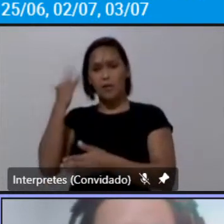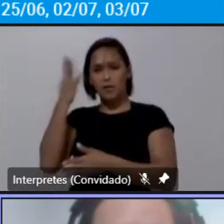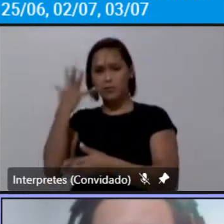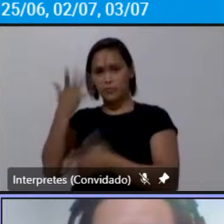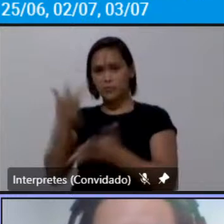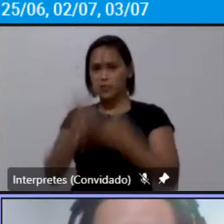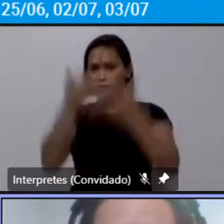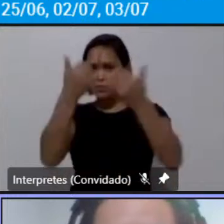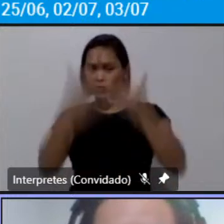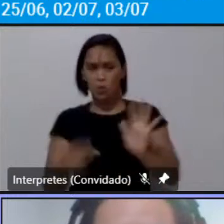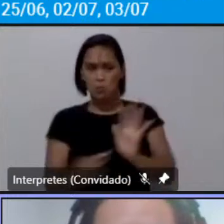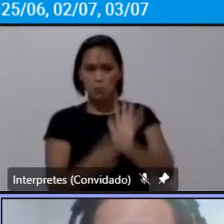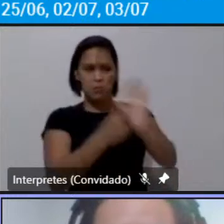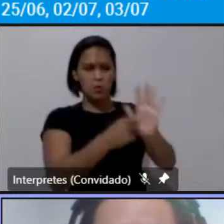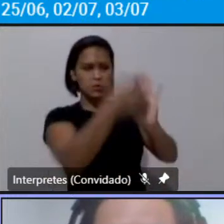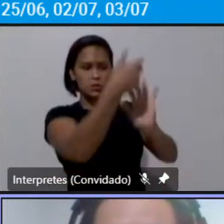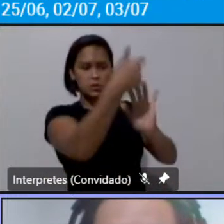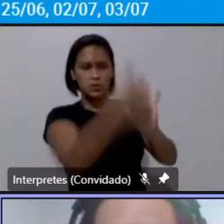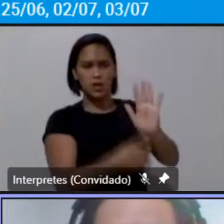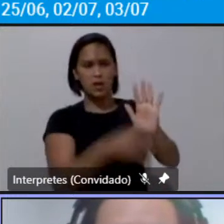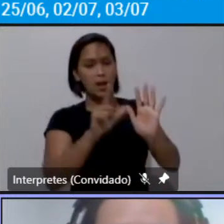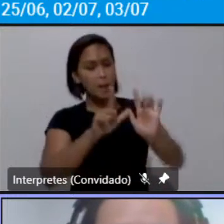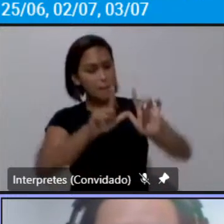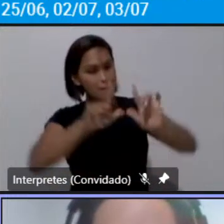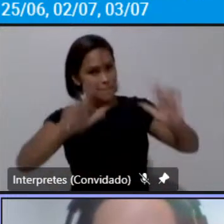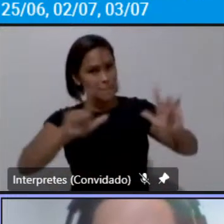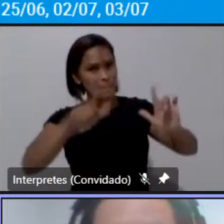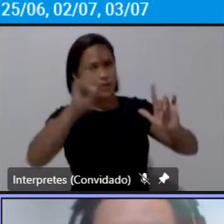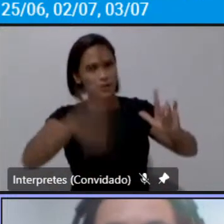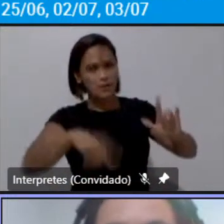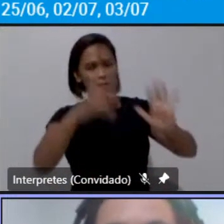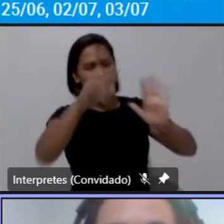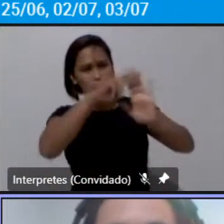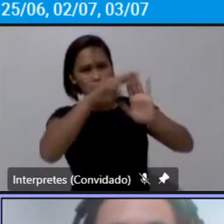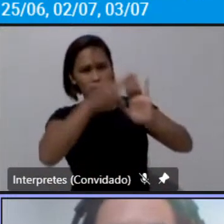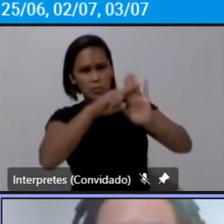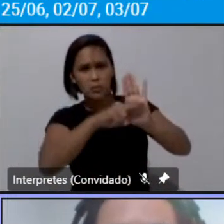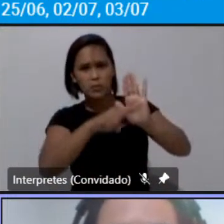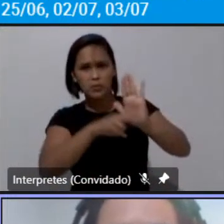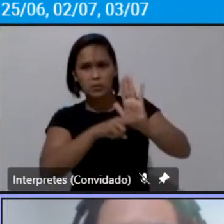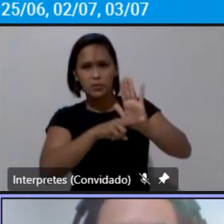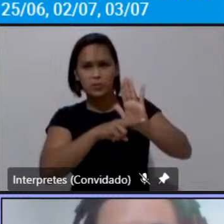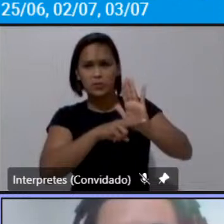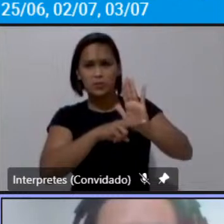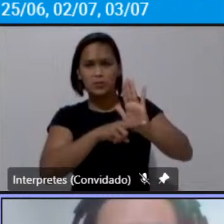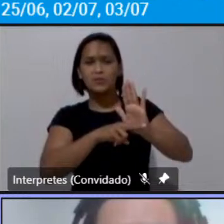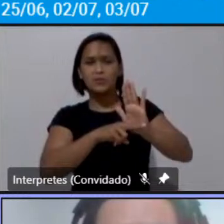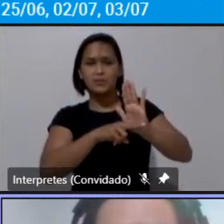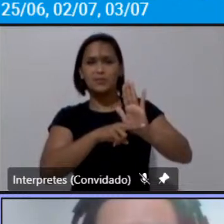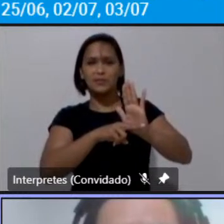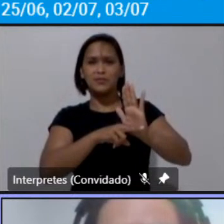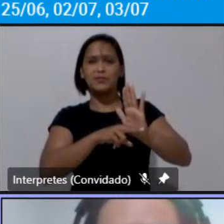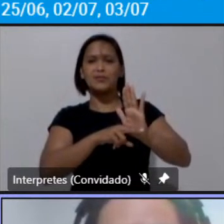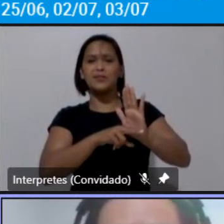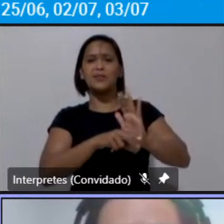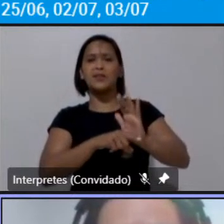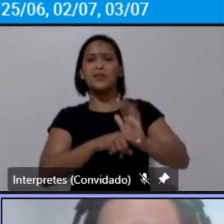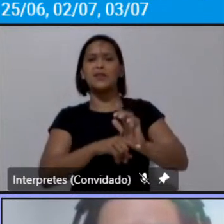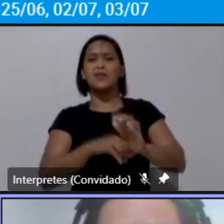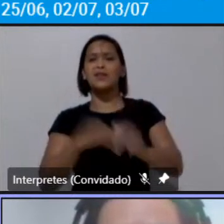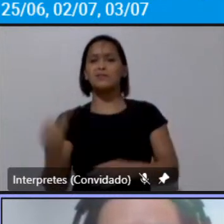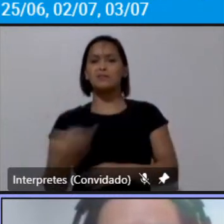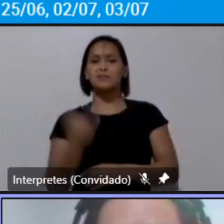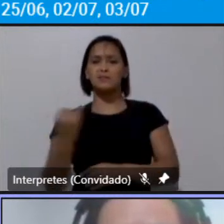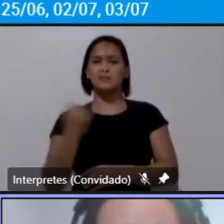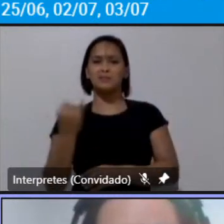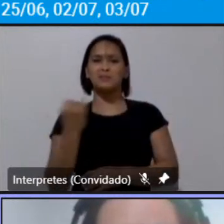essa apresentar as diretrizes para priorização dos transportes ativos e